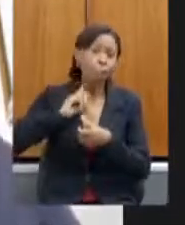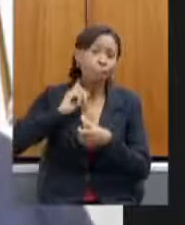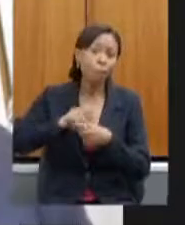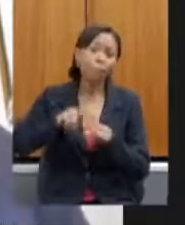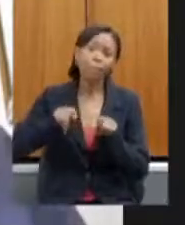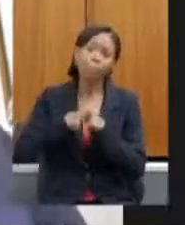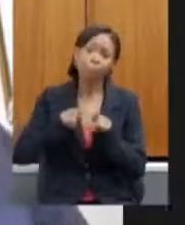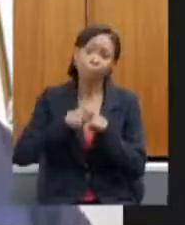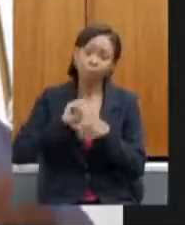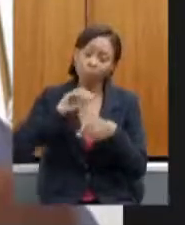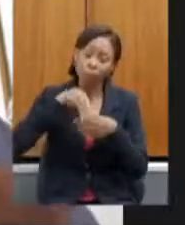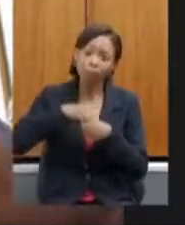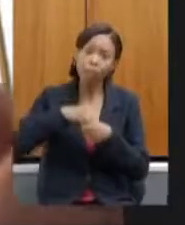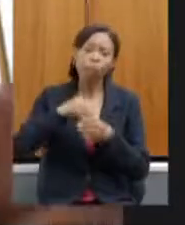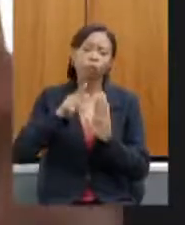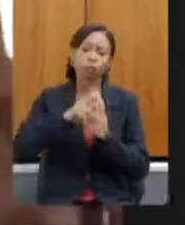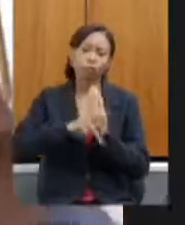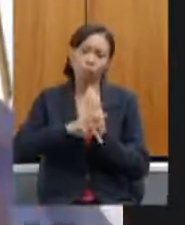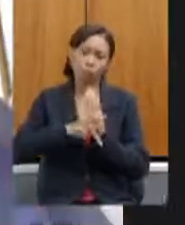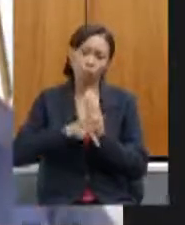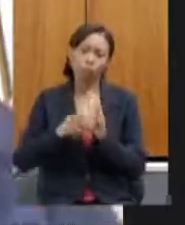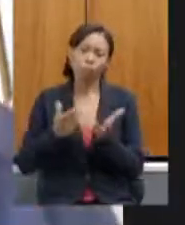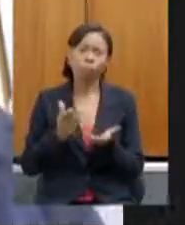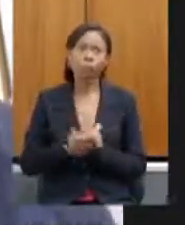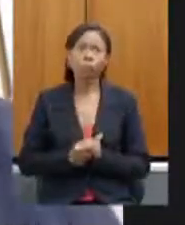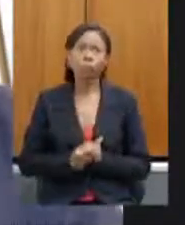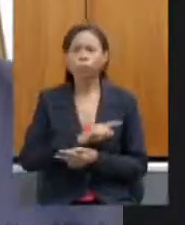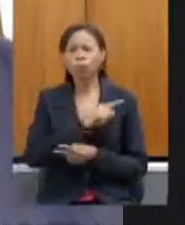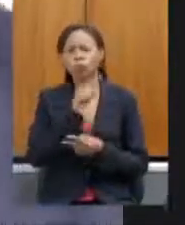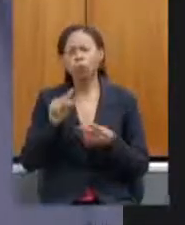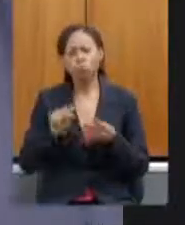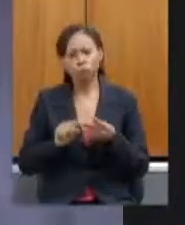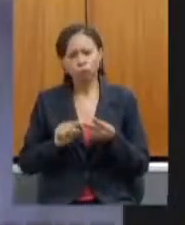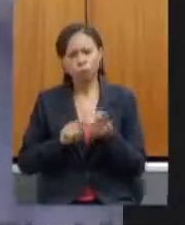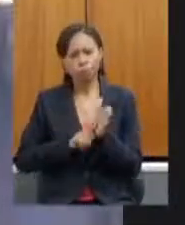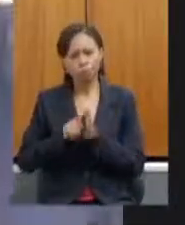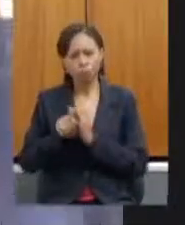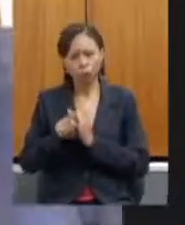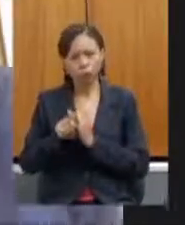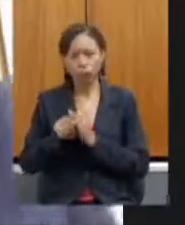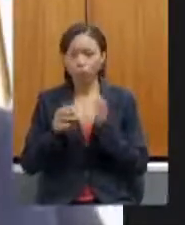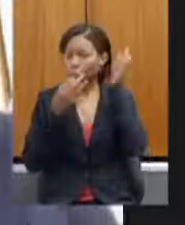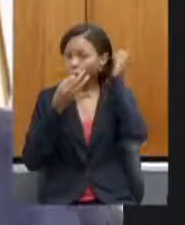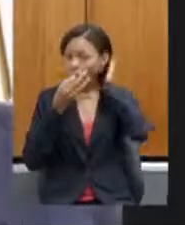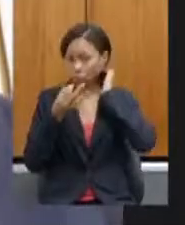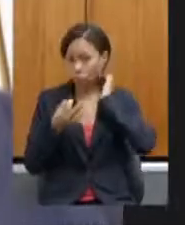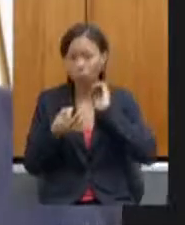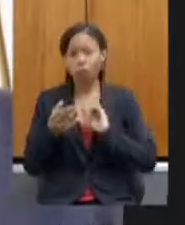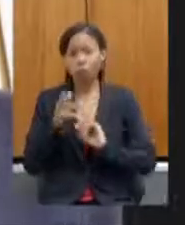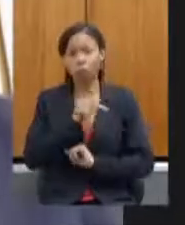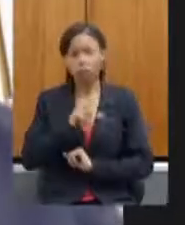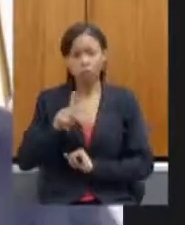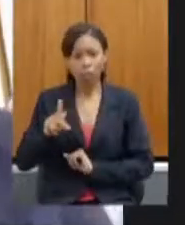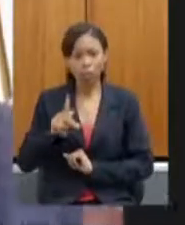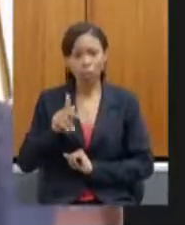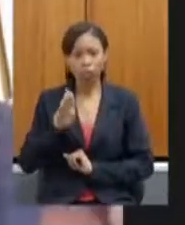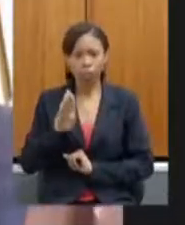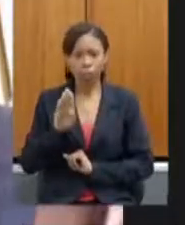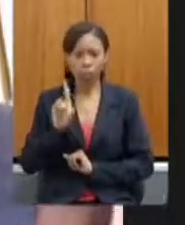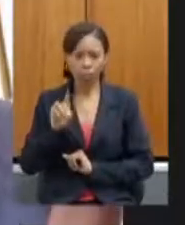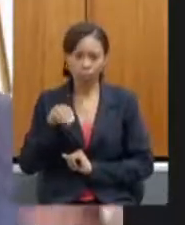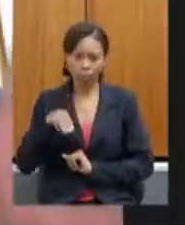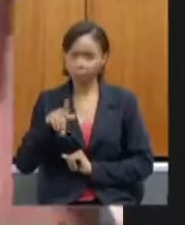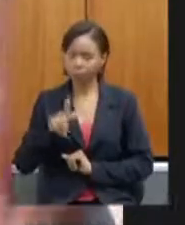outra pergunta presidente talvez até uma sugestão ao presidente Sérgio do BDMG é que a região